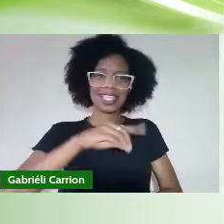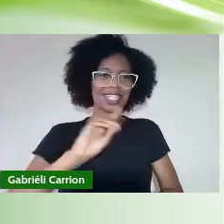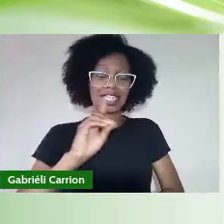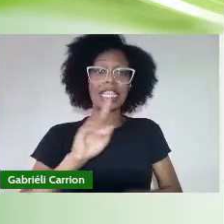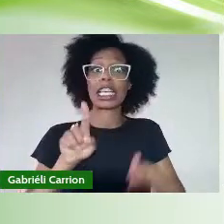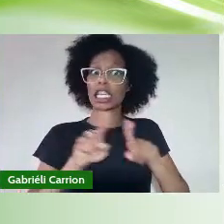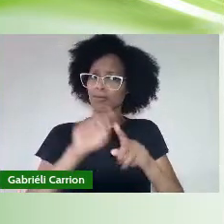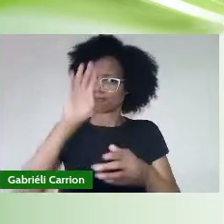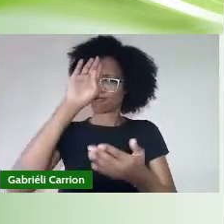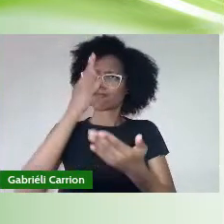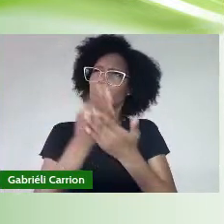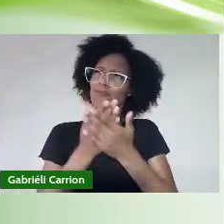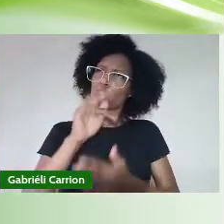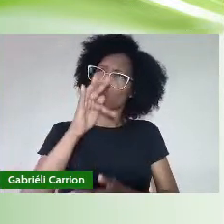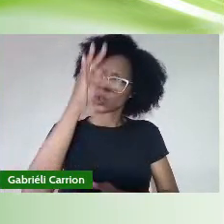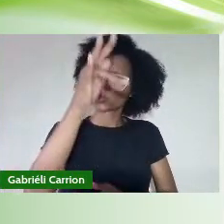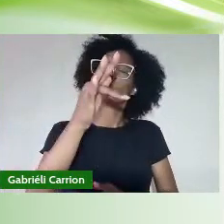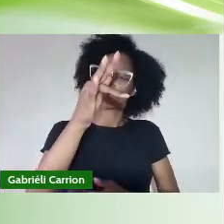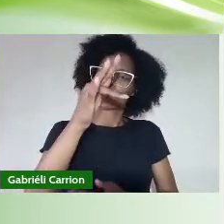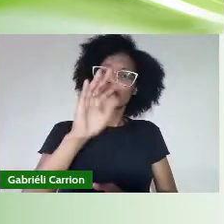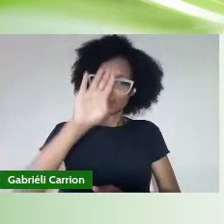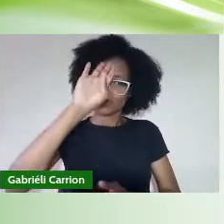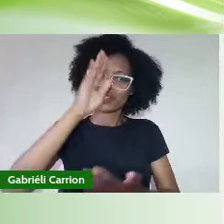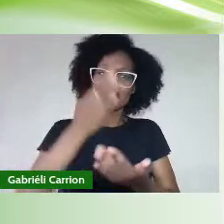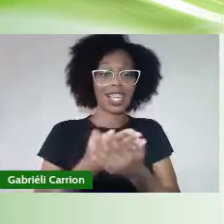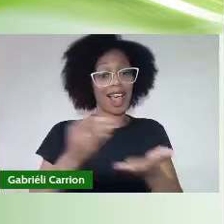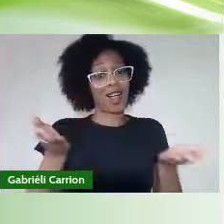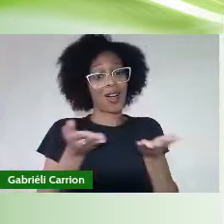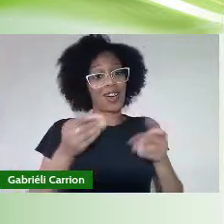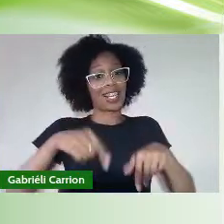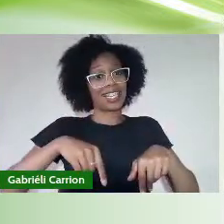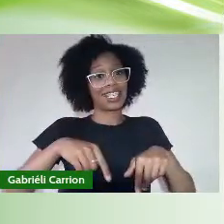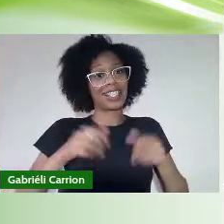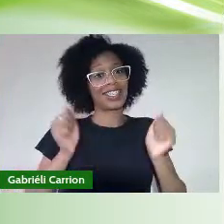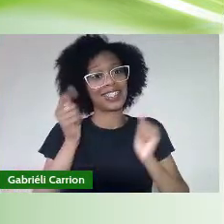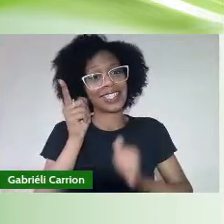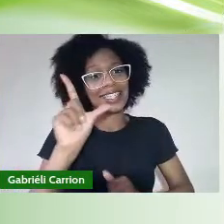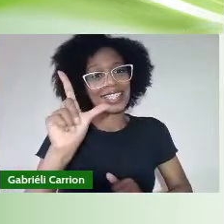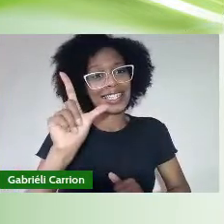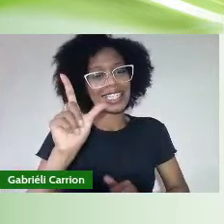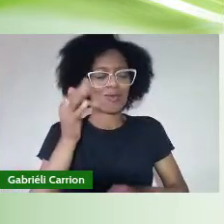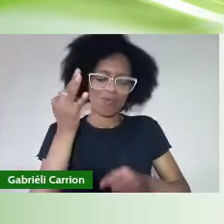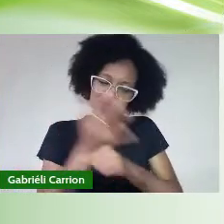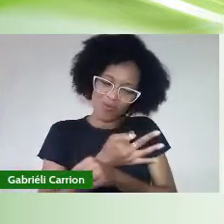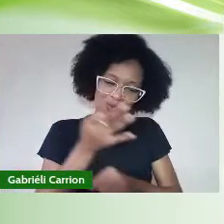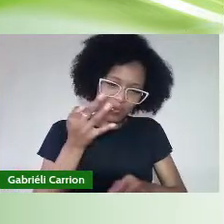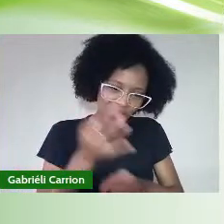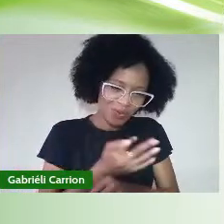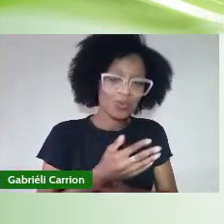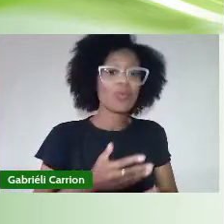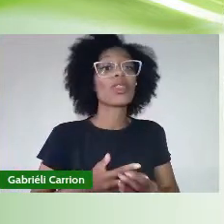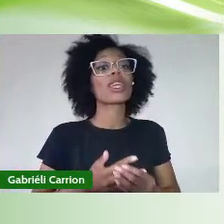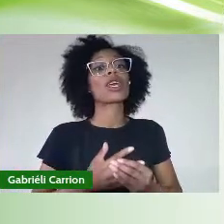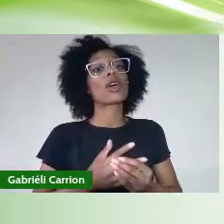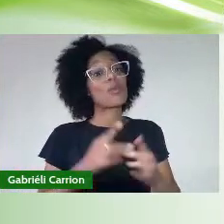futuro Tanto é que estão aqui Perseveraram Resistiram Porque acreditaram